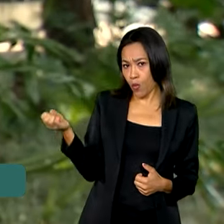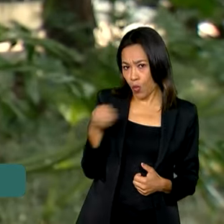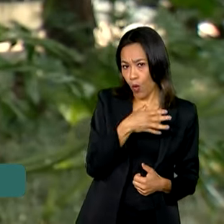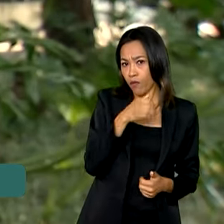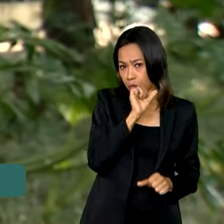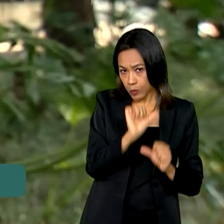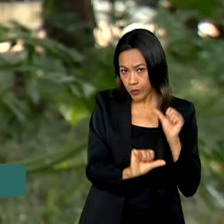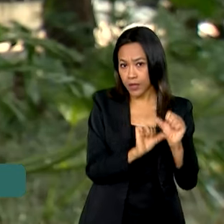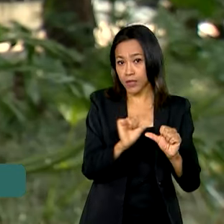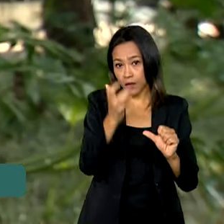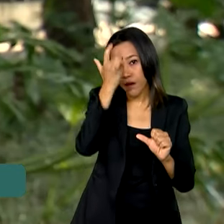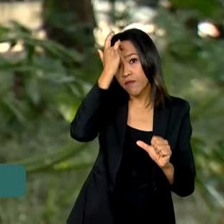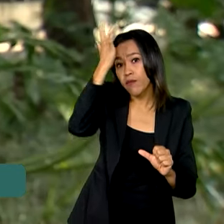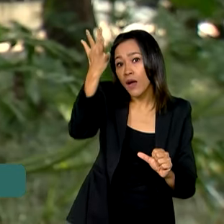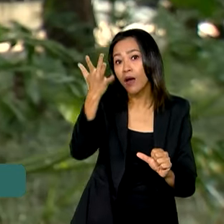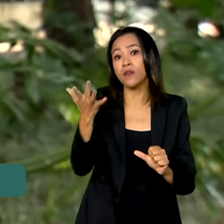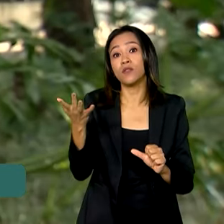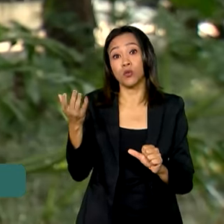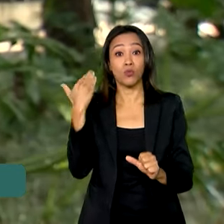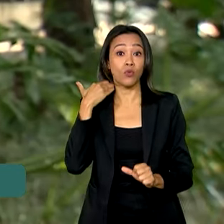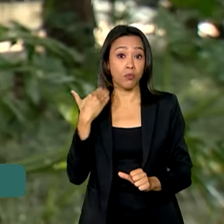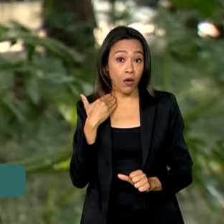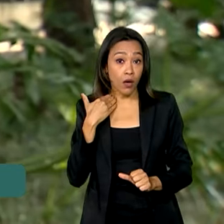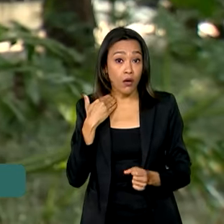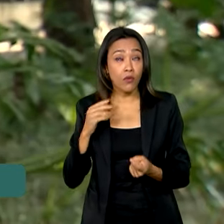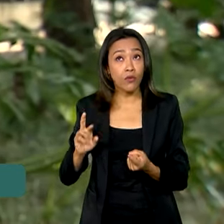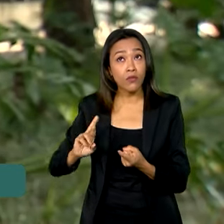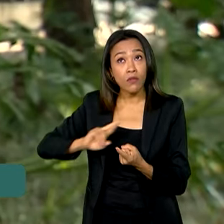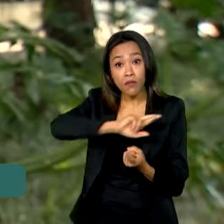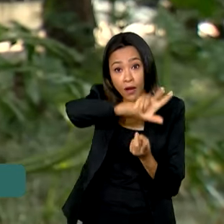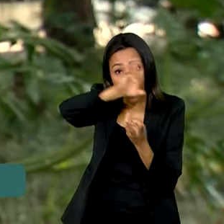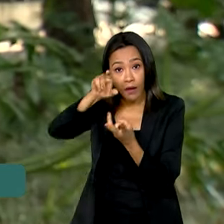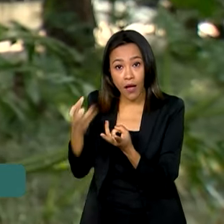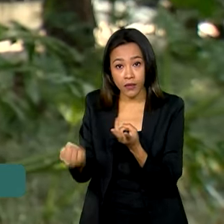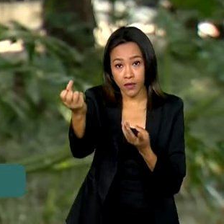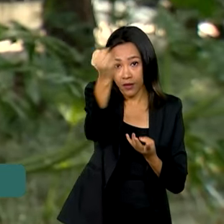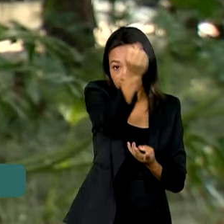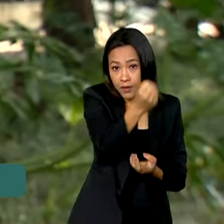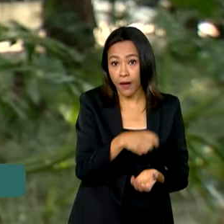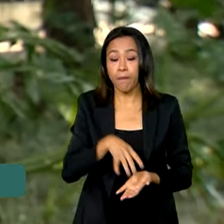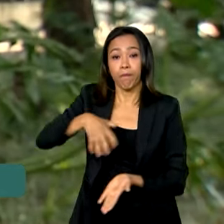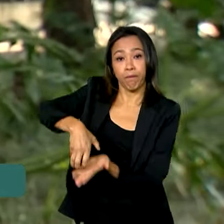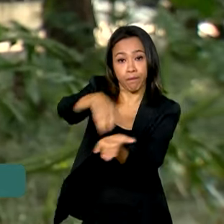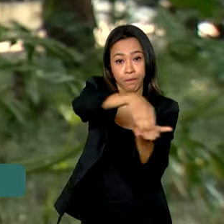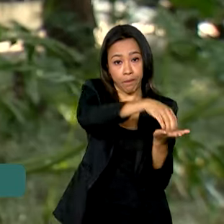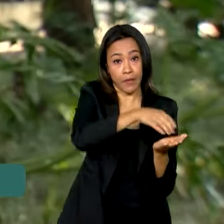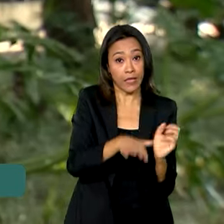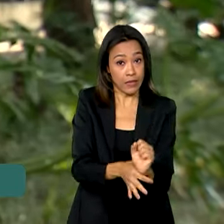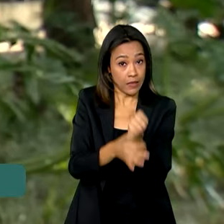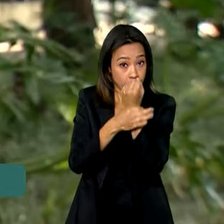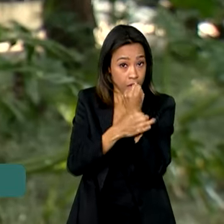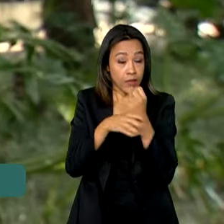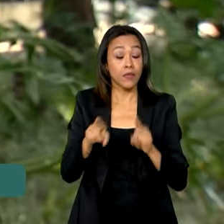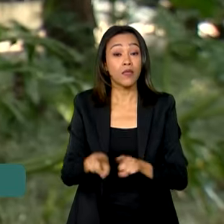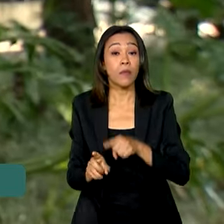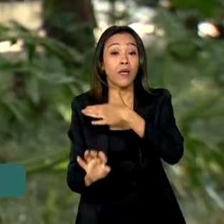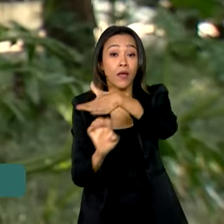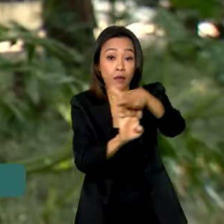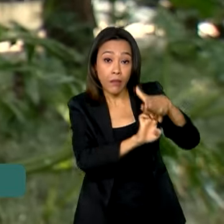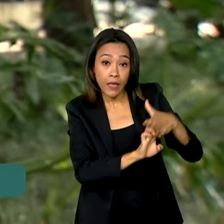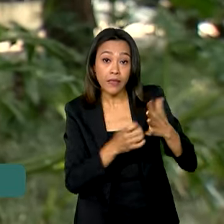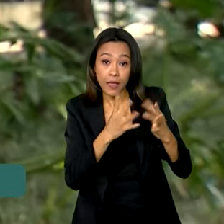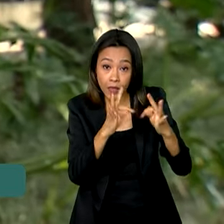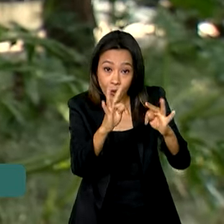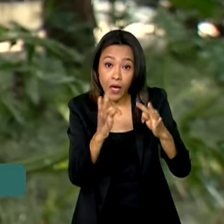ficou mais fácil para as instituições financeiras, órgãos de segurança pública e empresas de tecnologia fazerem